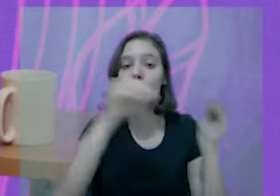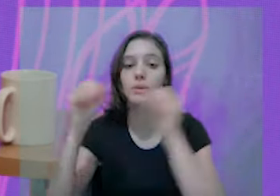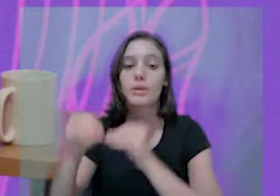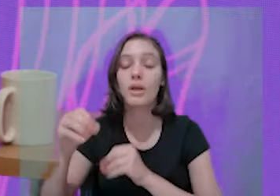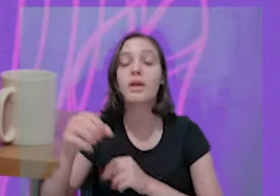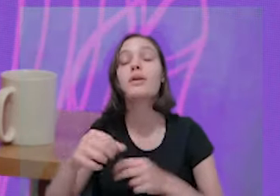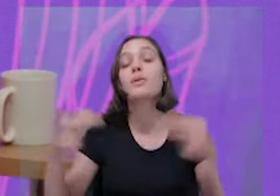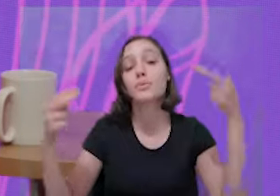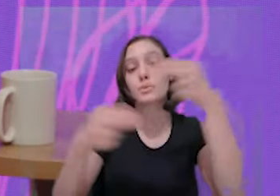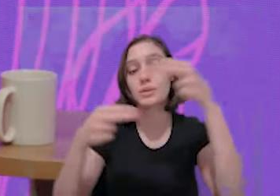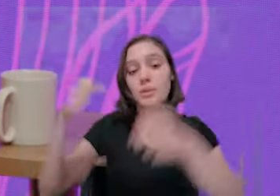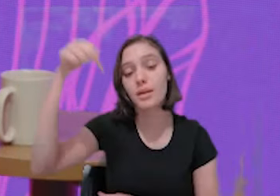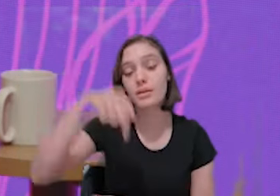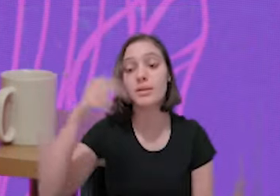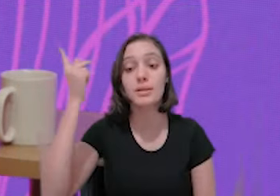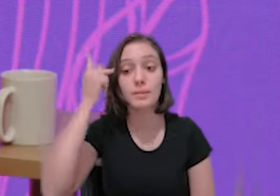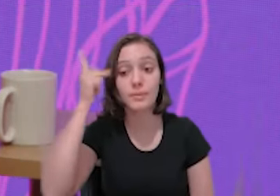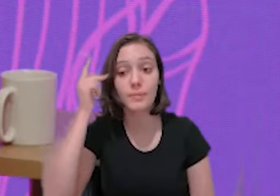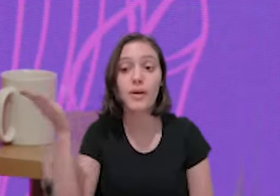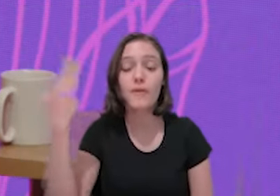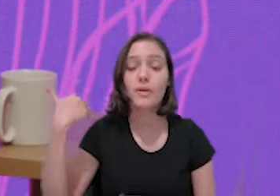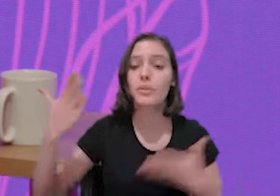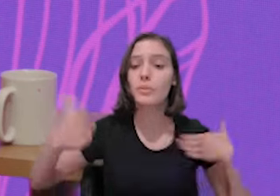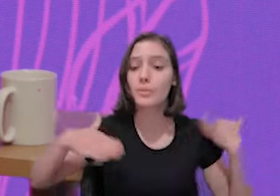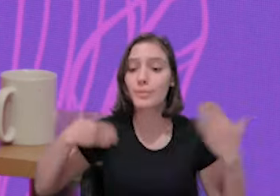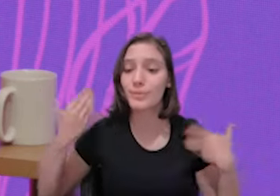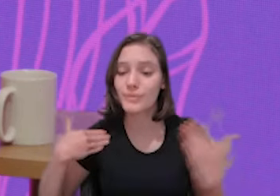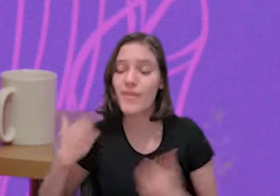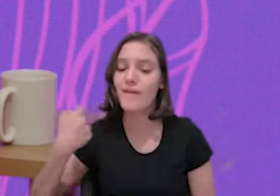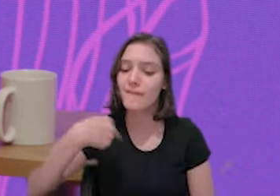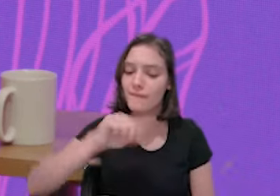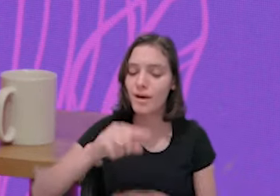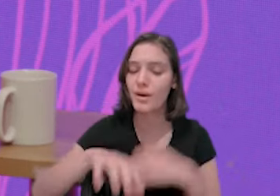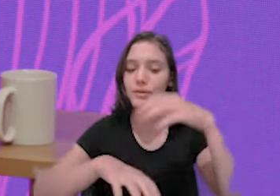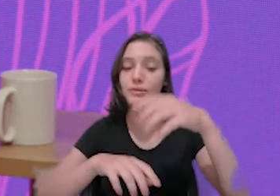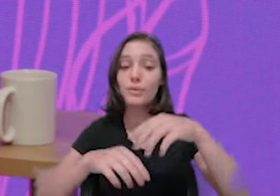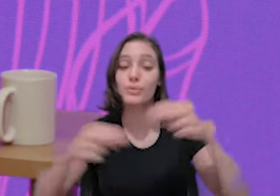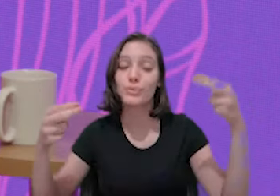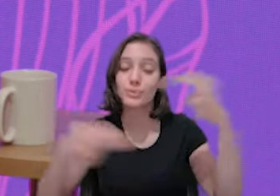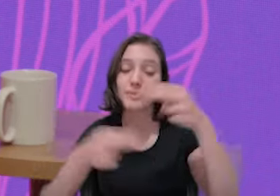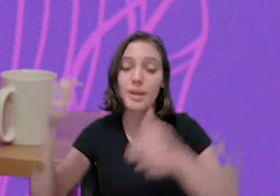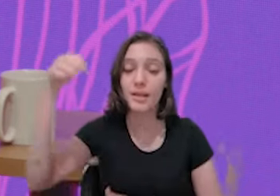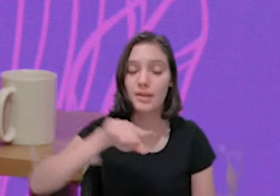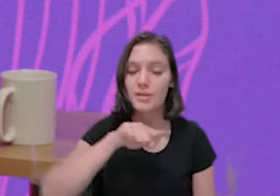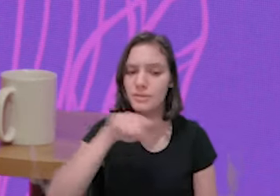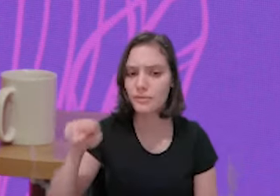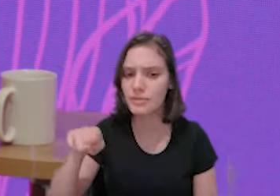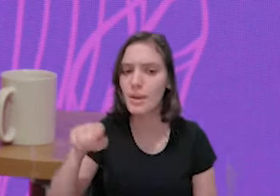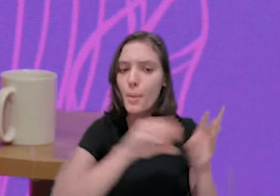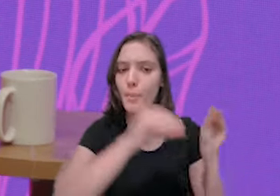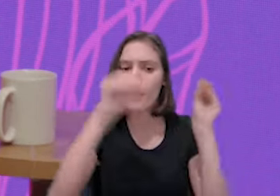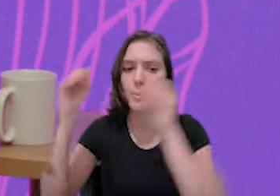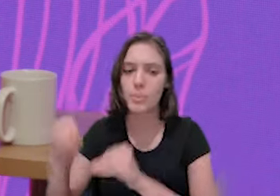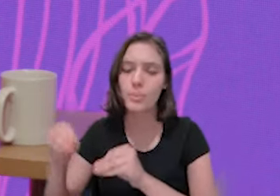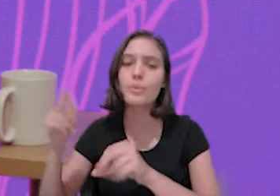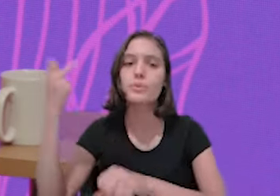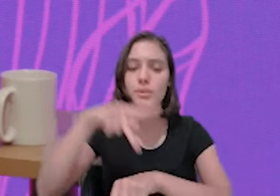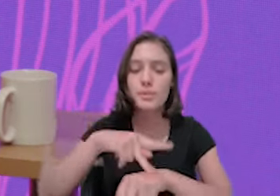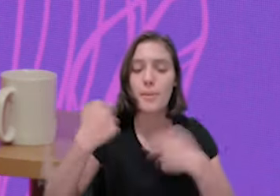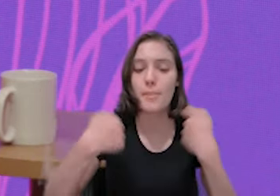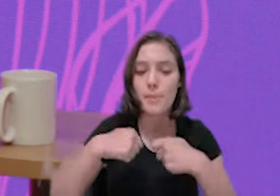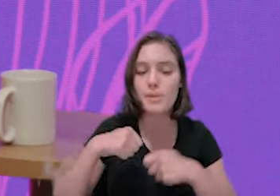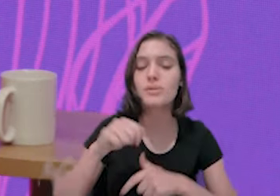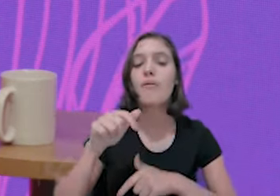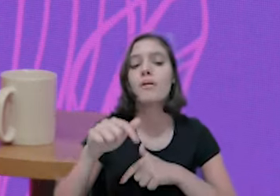Se você é imigrante refugiada, precisa de serviços, precisa de suporte, precisa abrir um negócio, também dá uma passadinha lá,